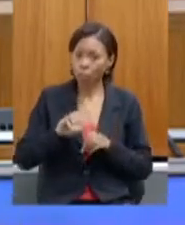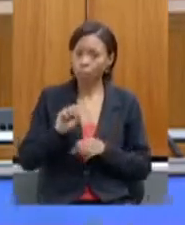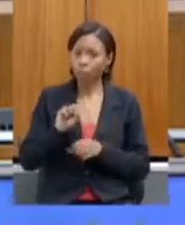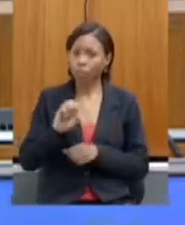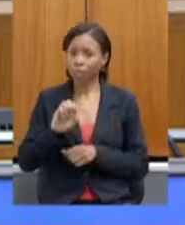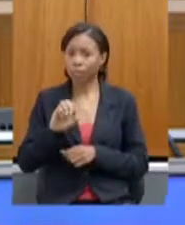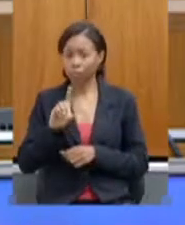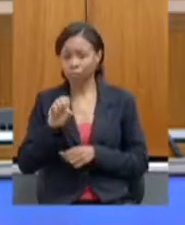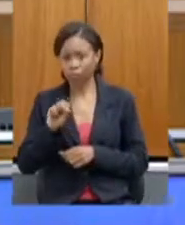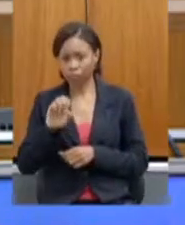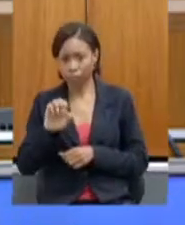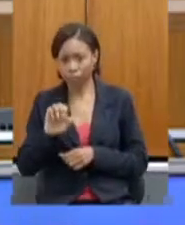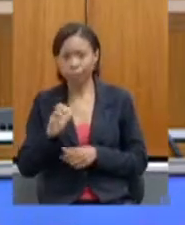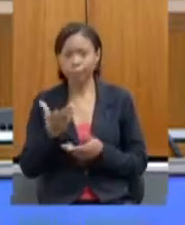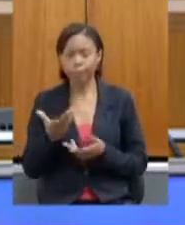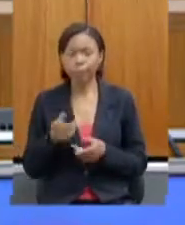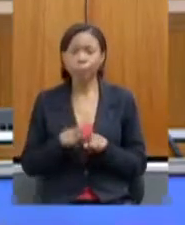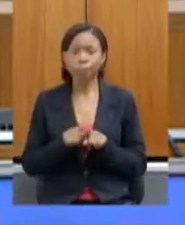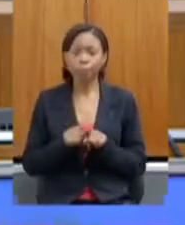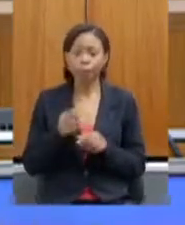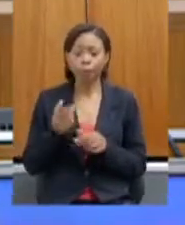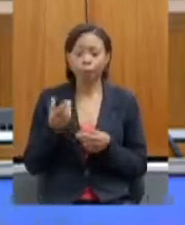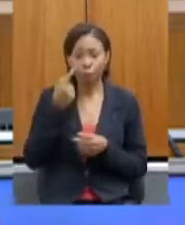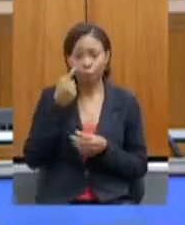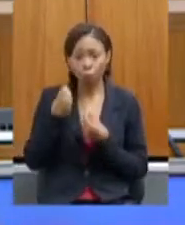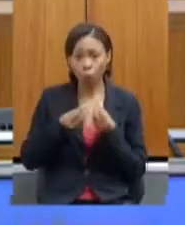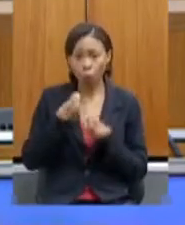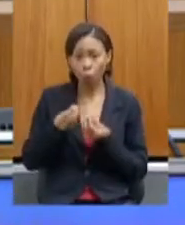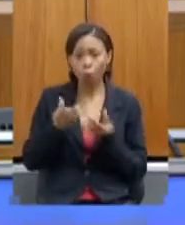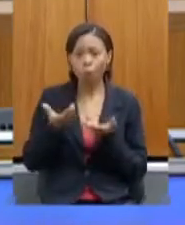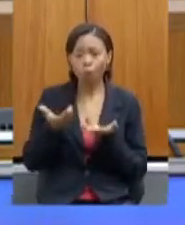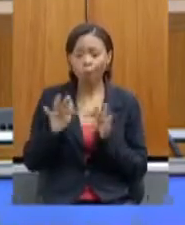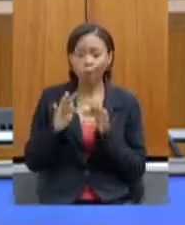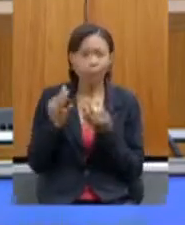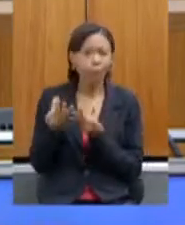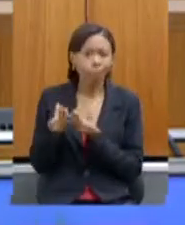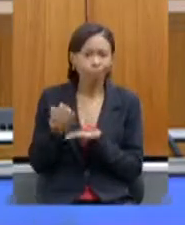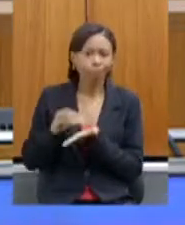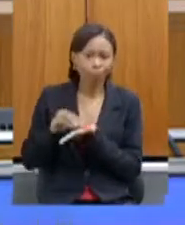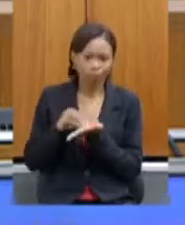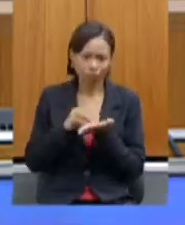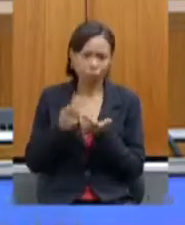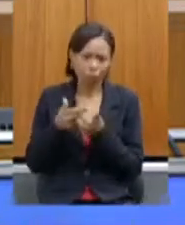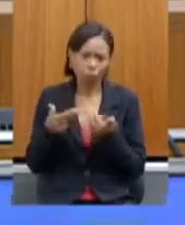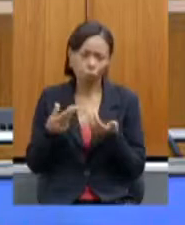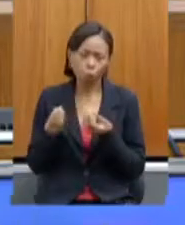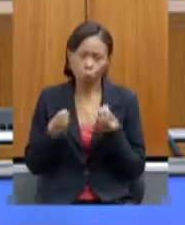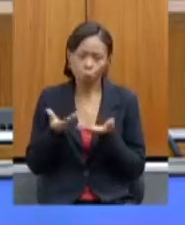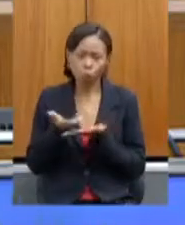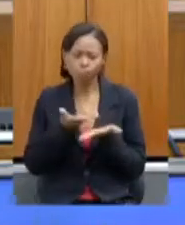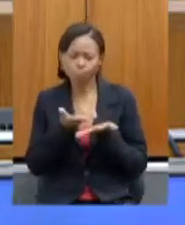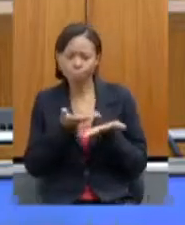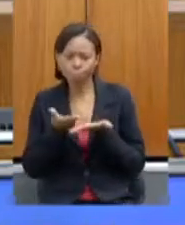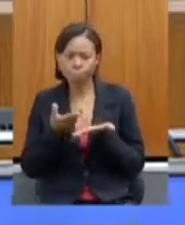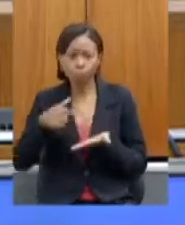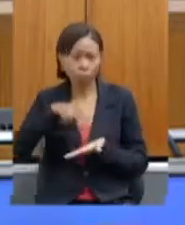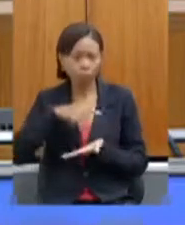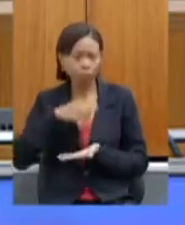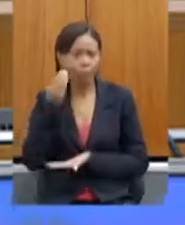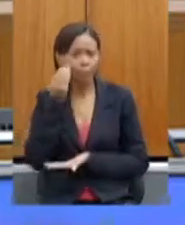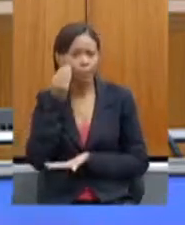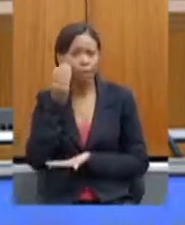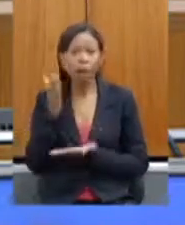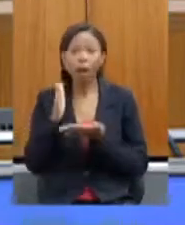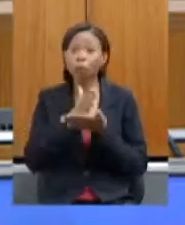produção e com a caristia das famílias. Como o senhor mesmo disse, a gente tentou, alguns estados